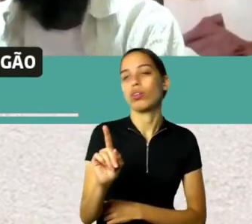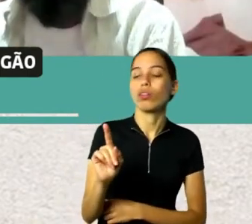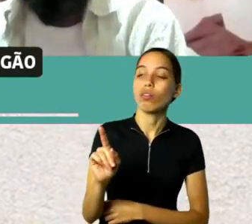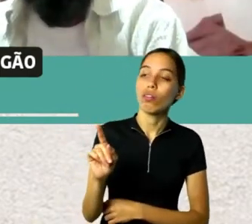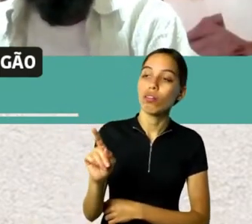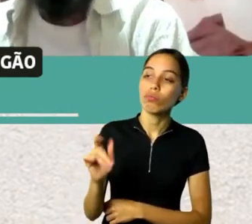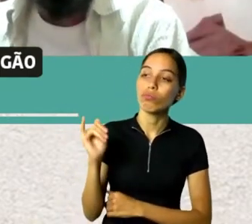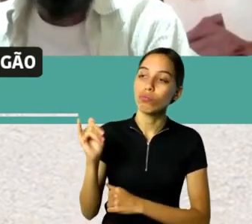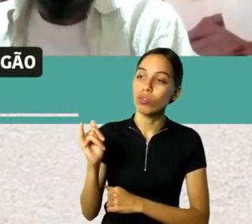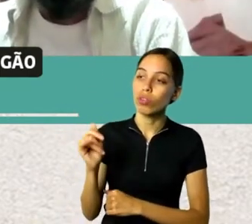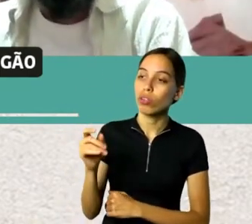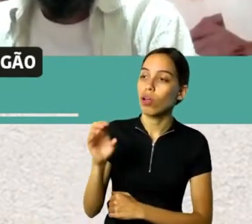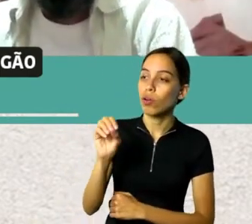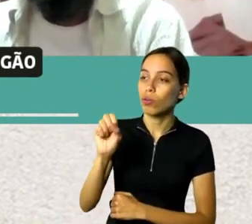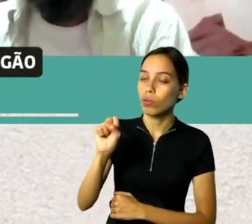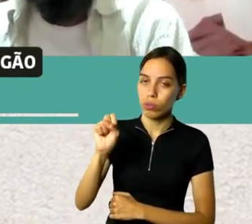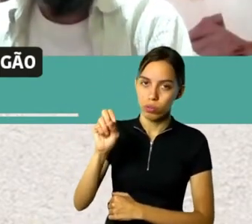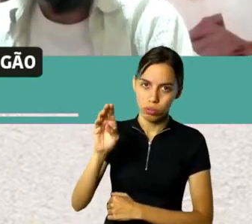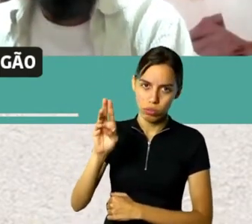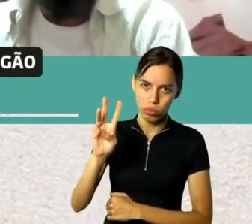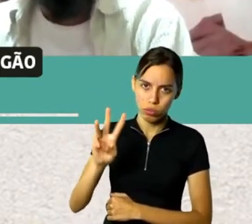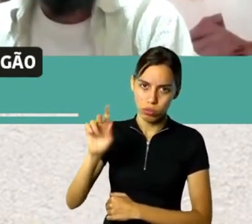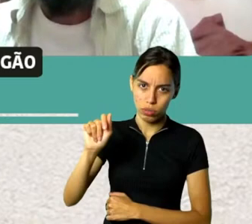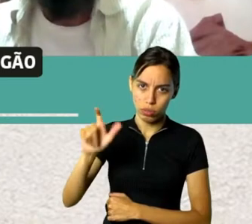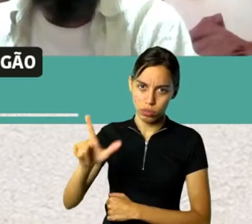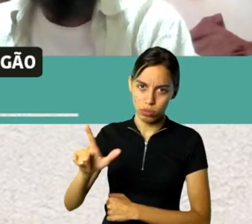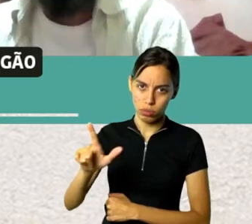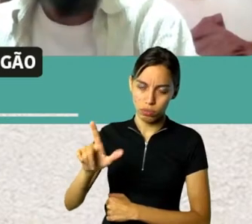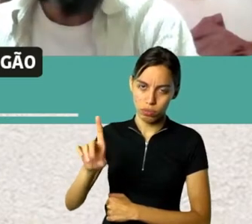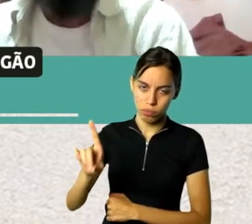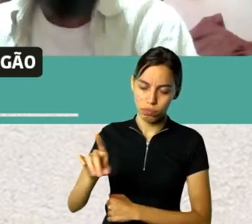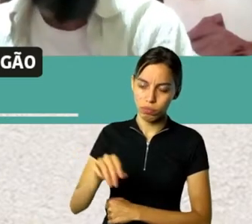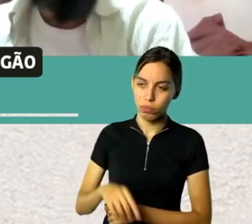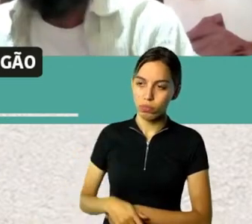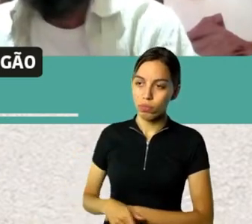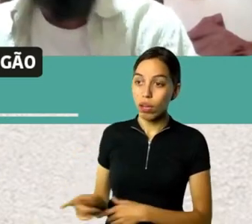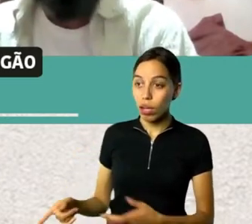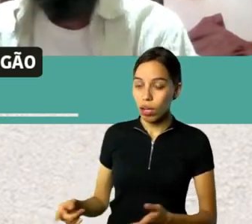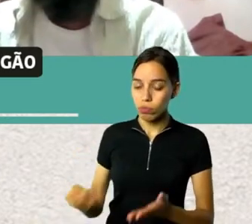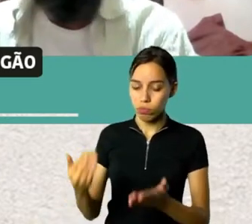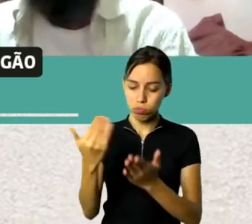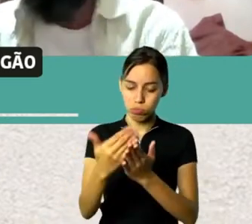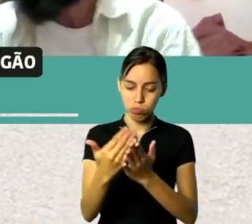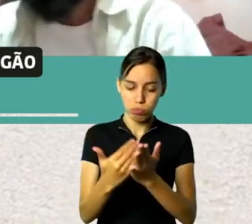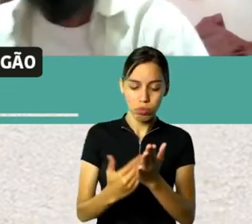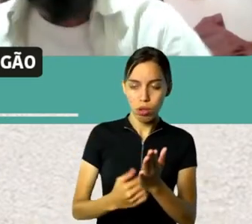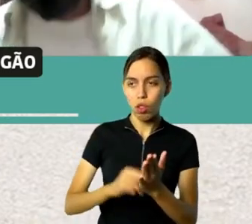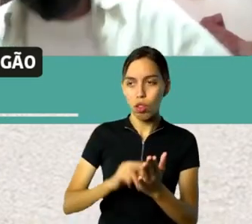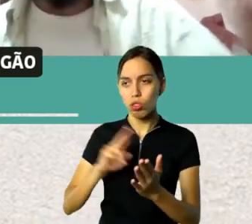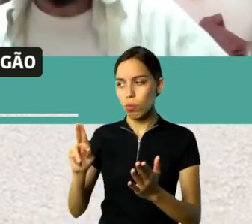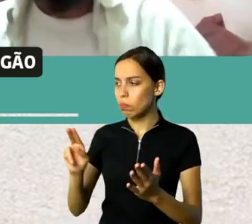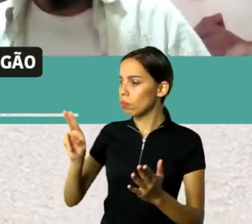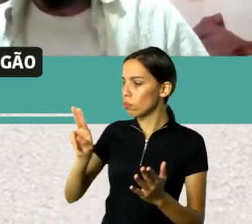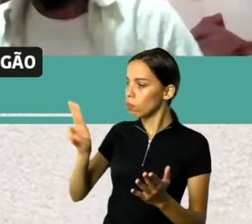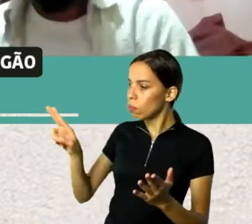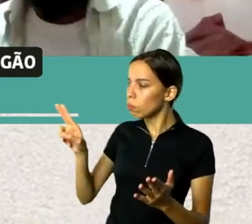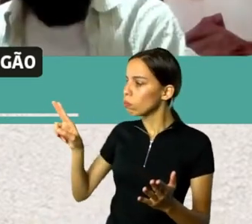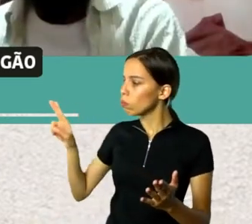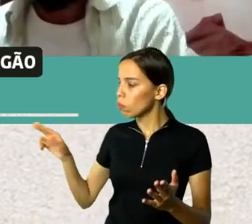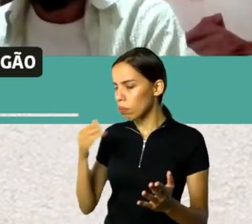que o Drummond colocou o Portinari, colocou o fulano, ele não colocou o Tarsila, não colocou o Guignard, aí todo mundo ficou